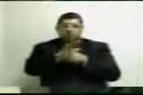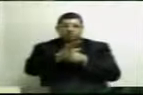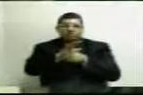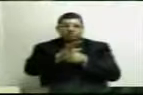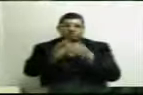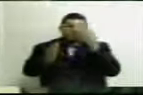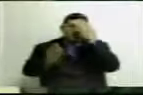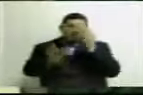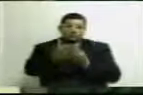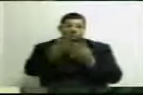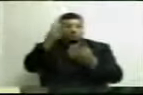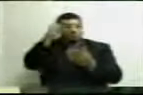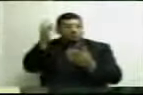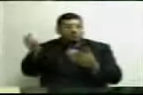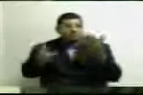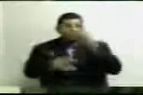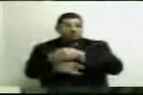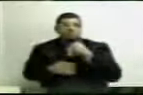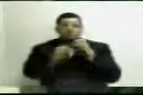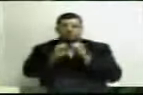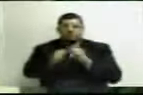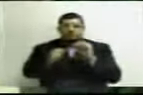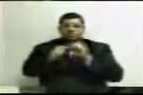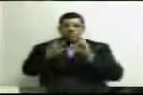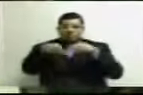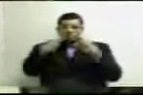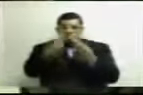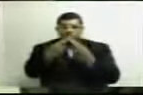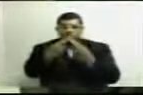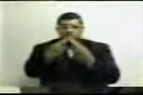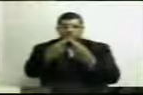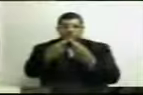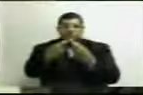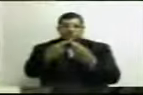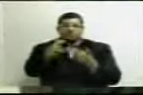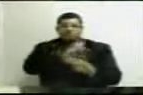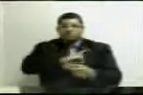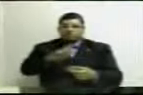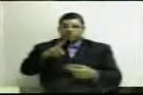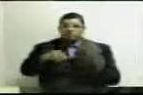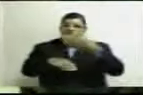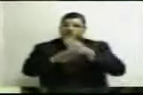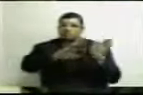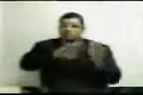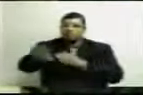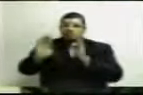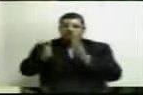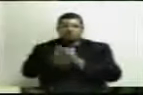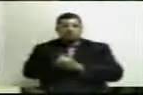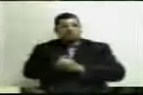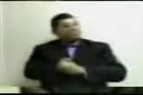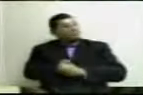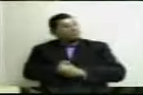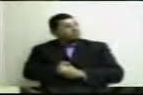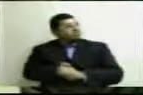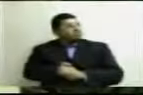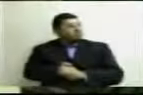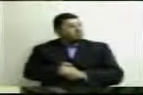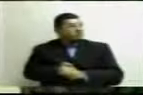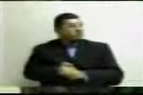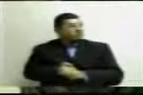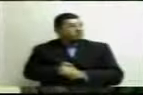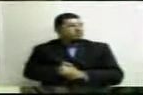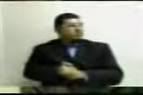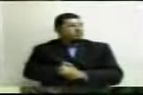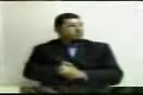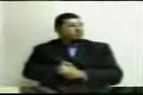e acredito que amanhã a gente possa fazer uma reunião, o deputado Marco Rota saiu já com essa